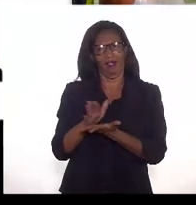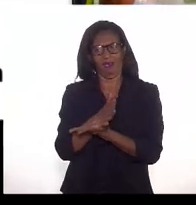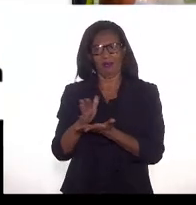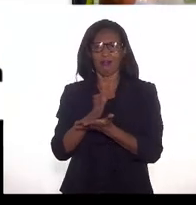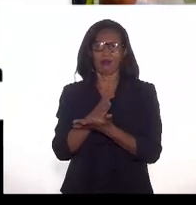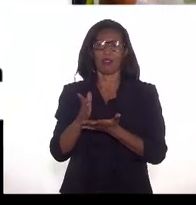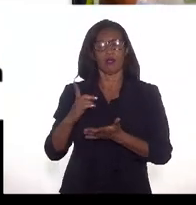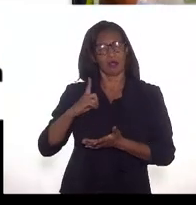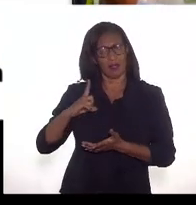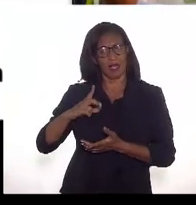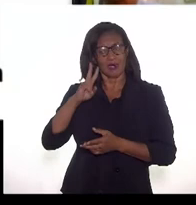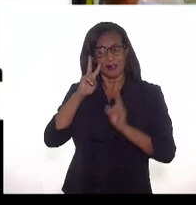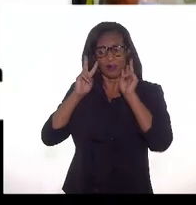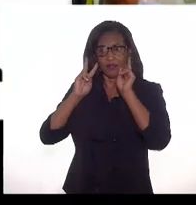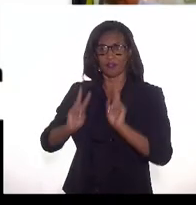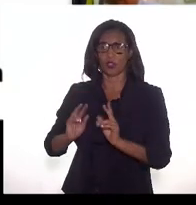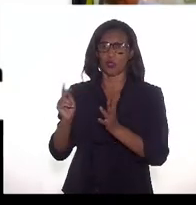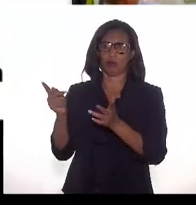que ser levado em conta também.